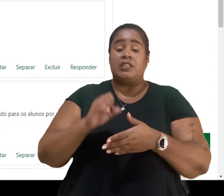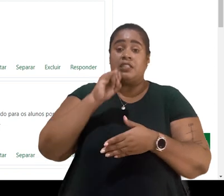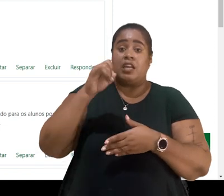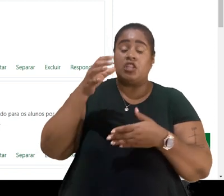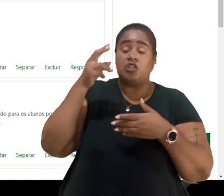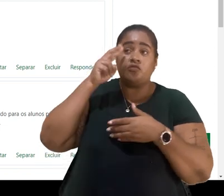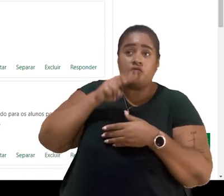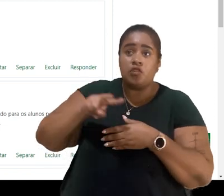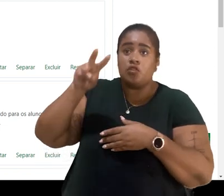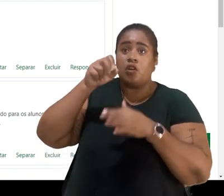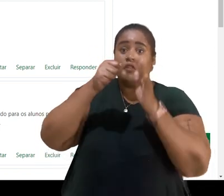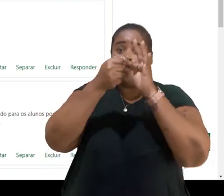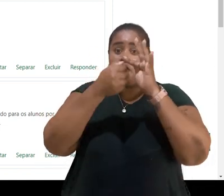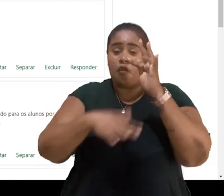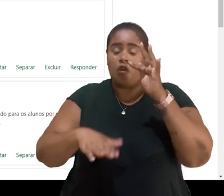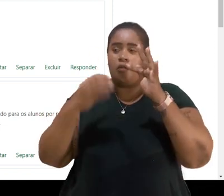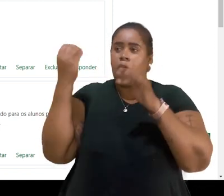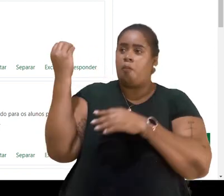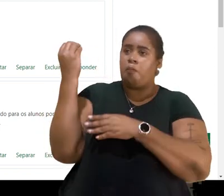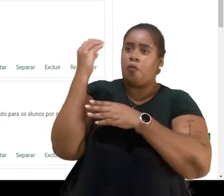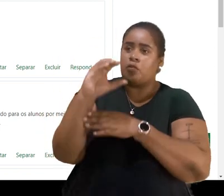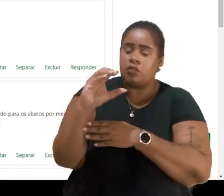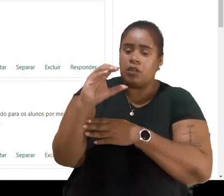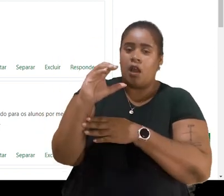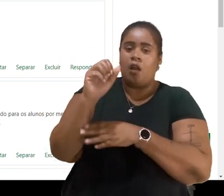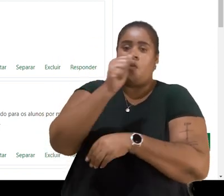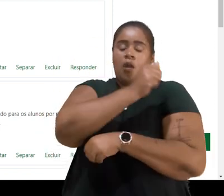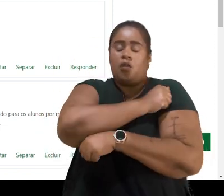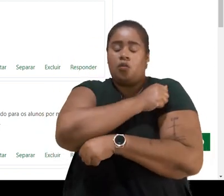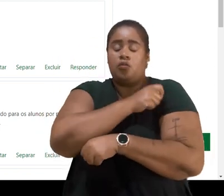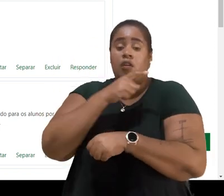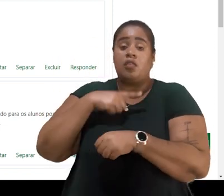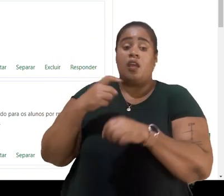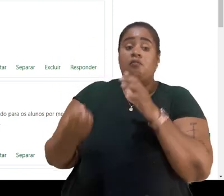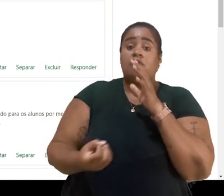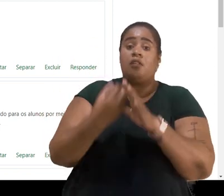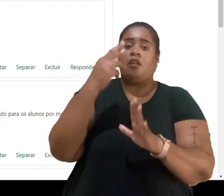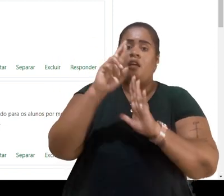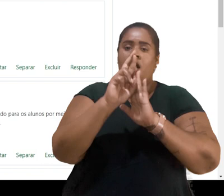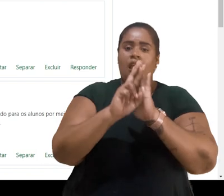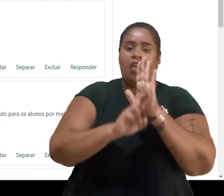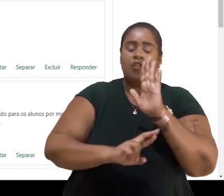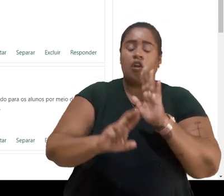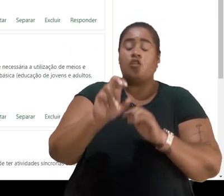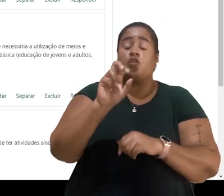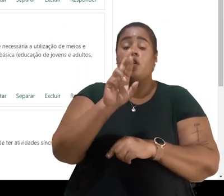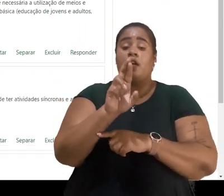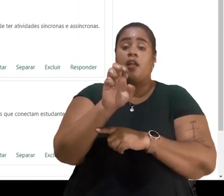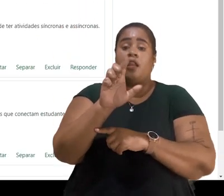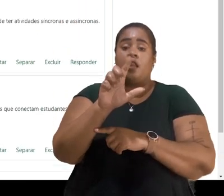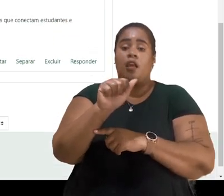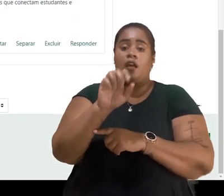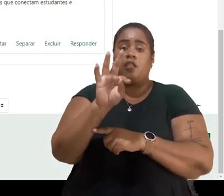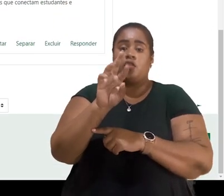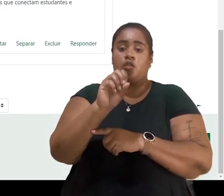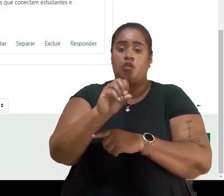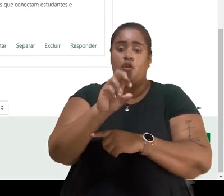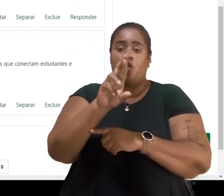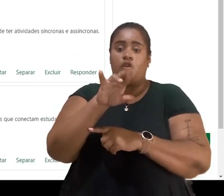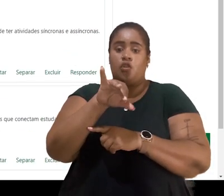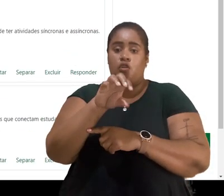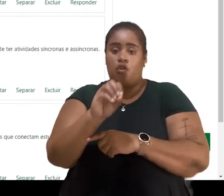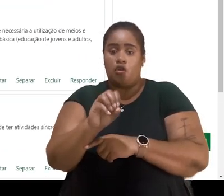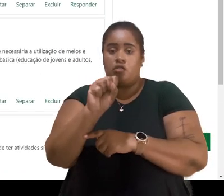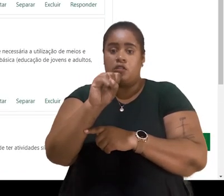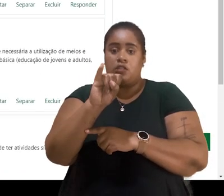cada postagem do aluno é gerado um relatório chamado de relatório de similaridade. Aqui neste caso de